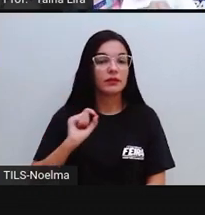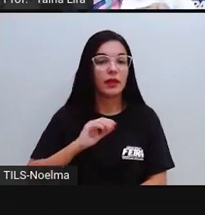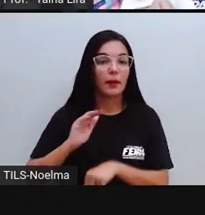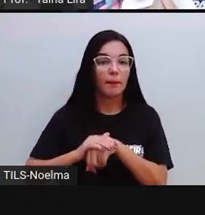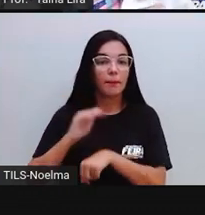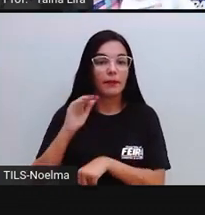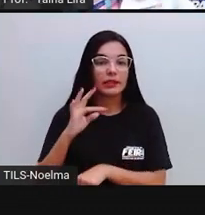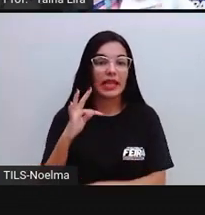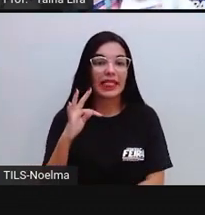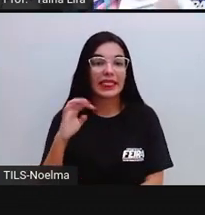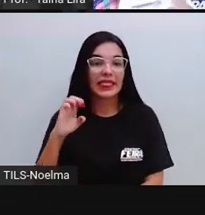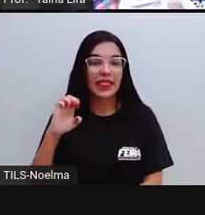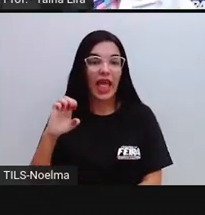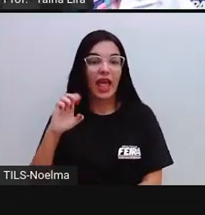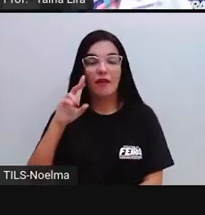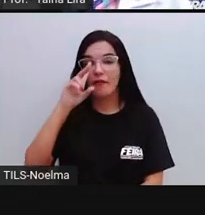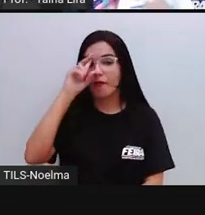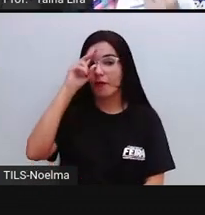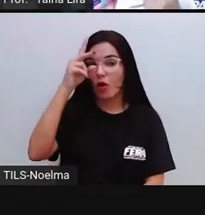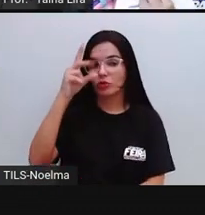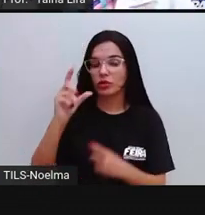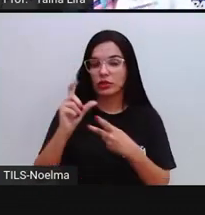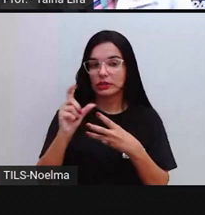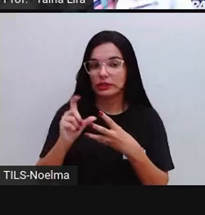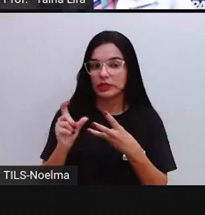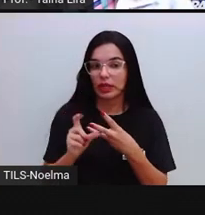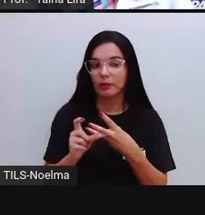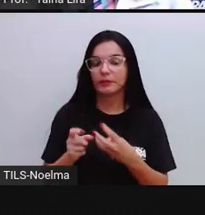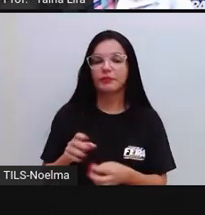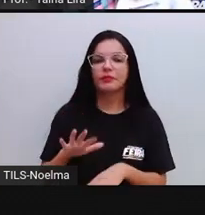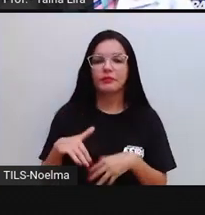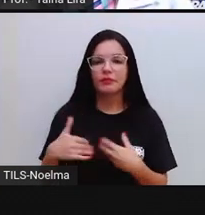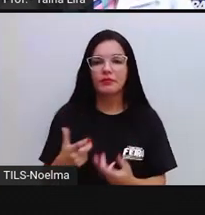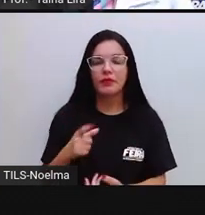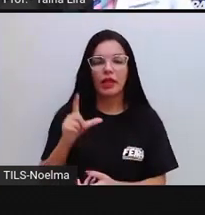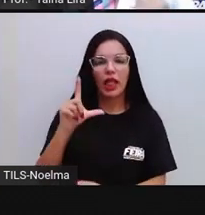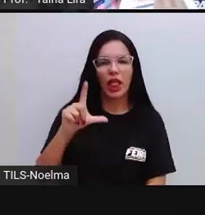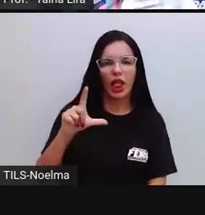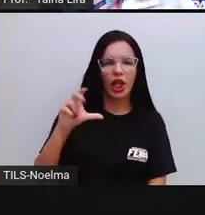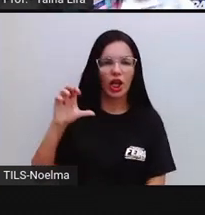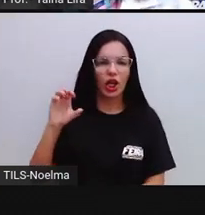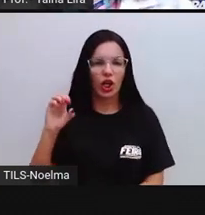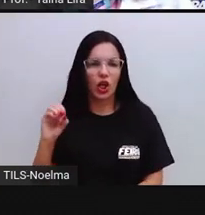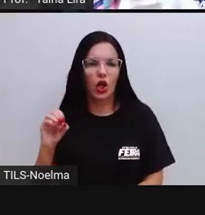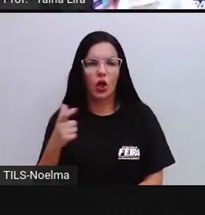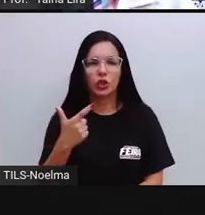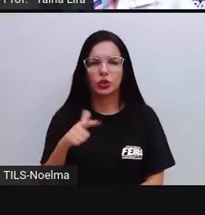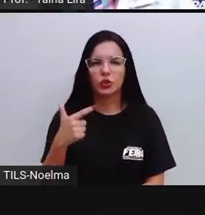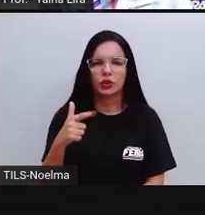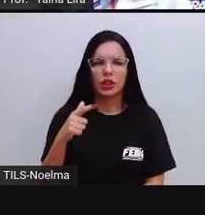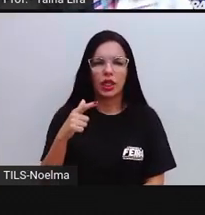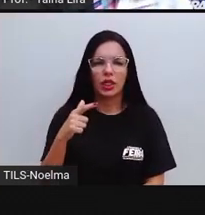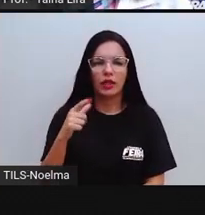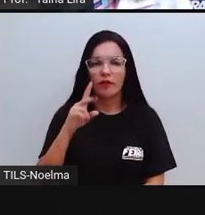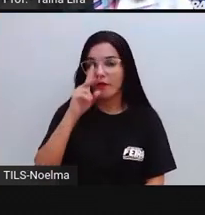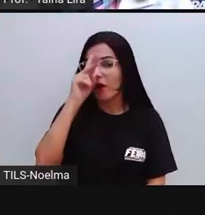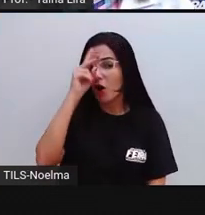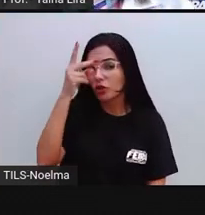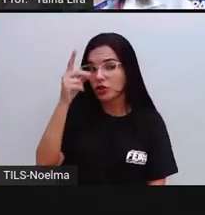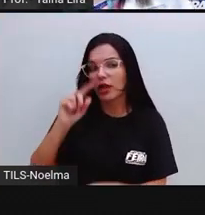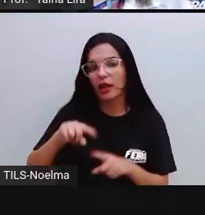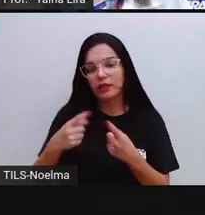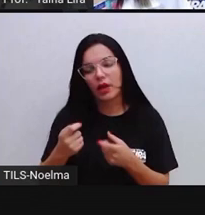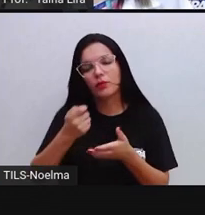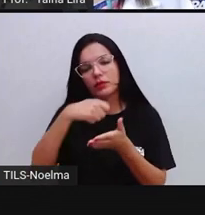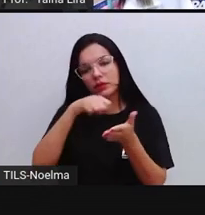a sílaba TÉ, tá bom? Como essa sílaba que tem o som do U. Não é uma sílaba forte, eu coloquei a letra O, tá